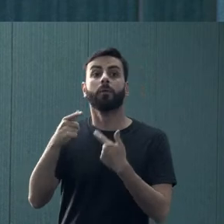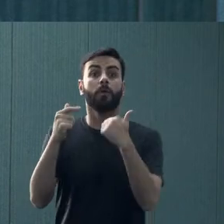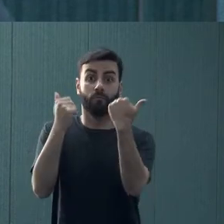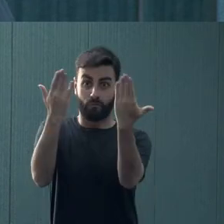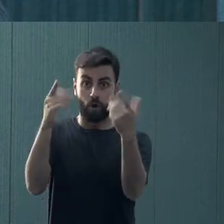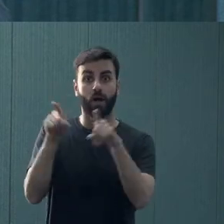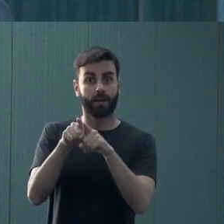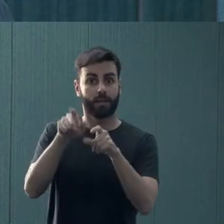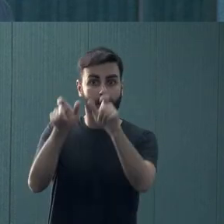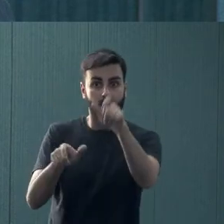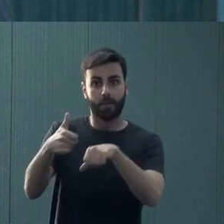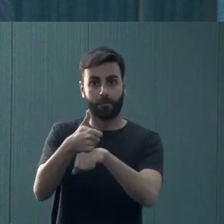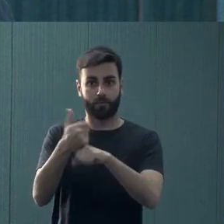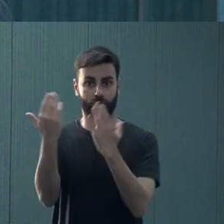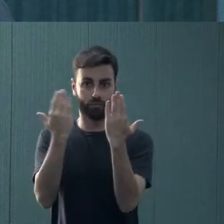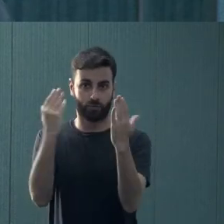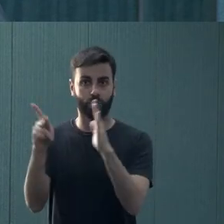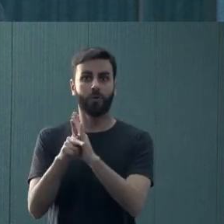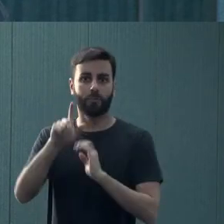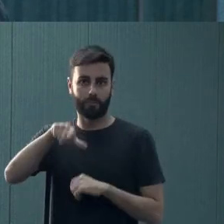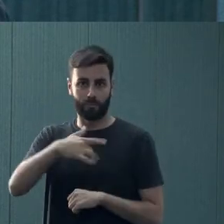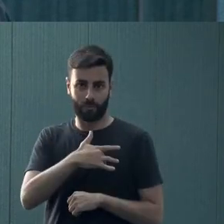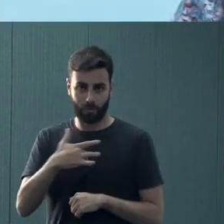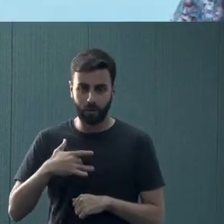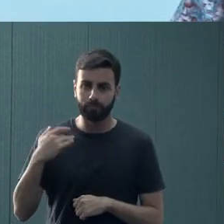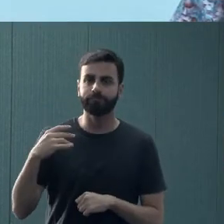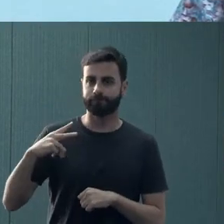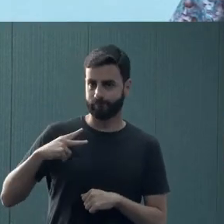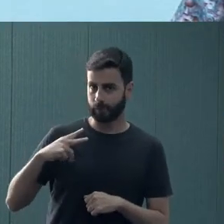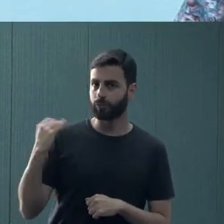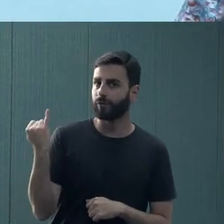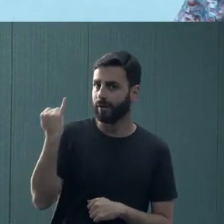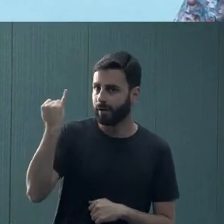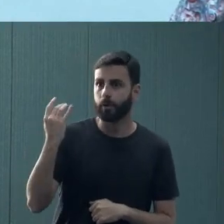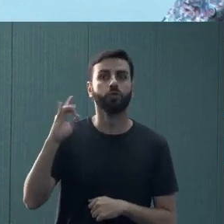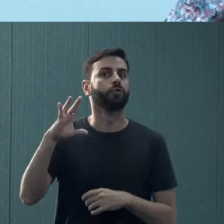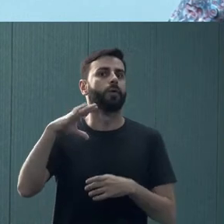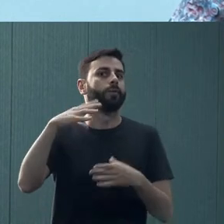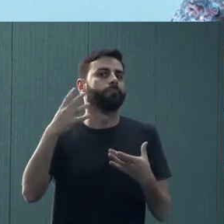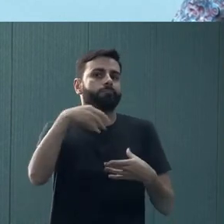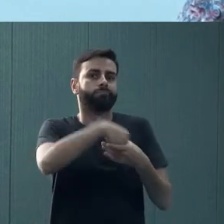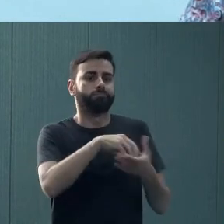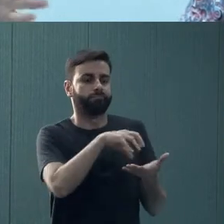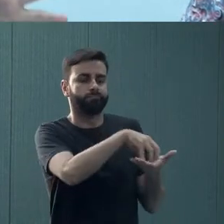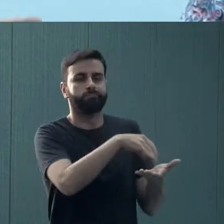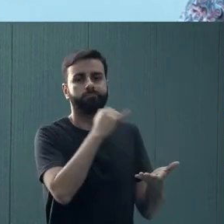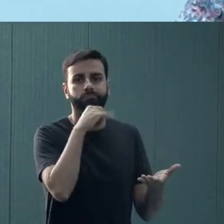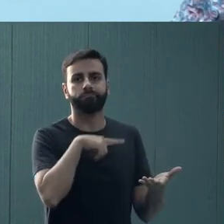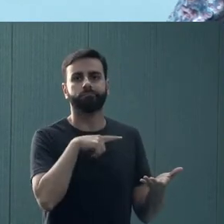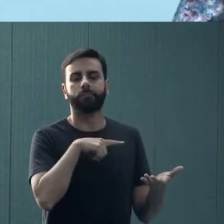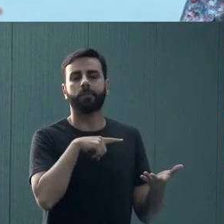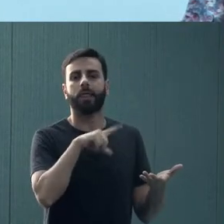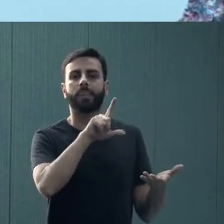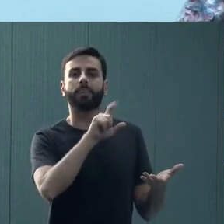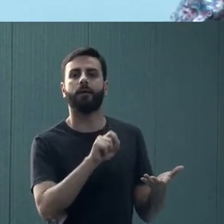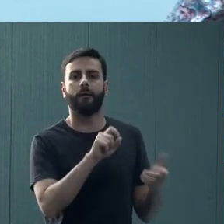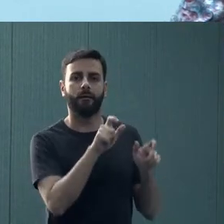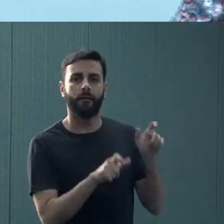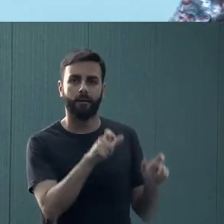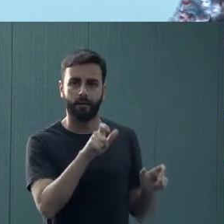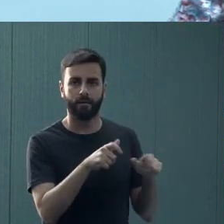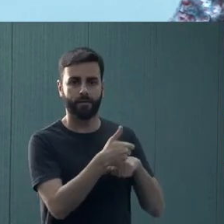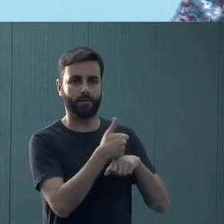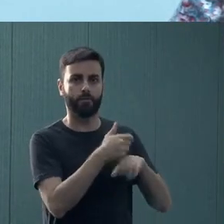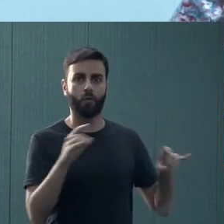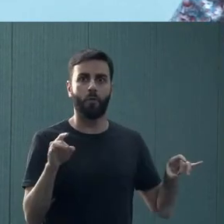de saúde e de psicólogos particulares. É impossível imaginar que um setor com, sei lá, 10 profissionais